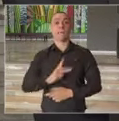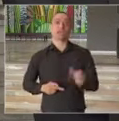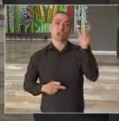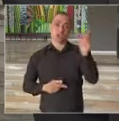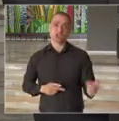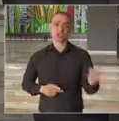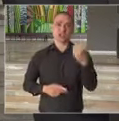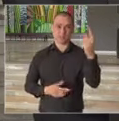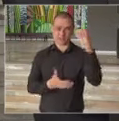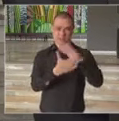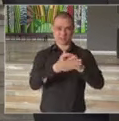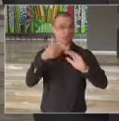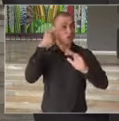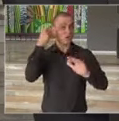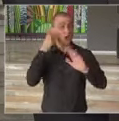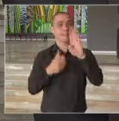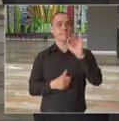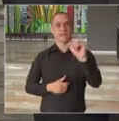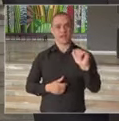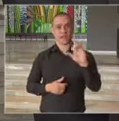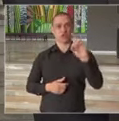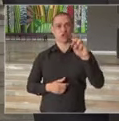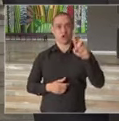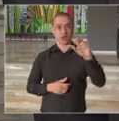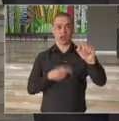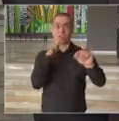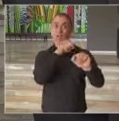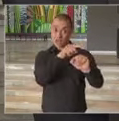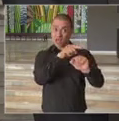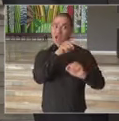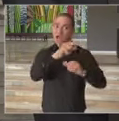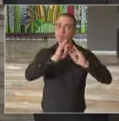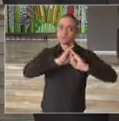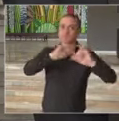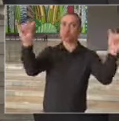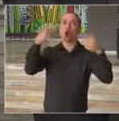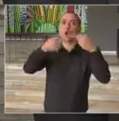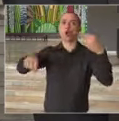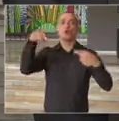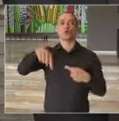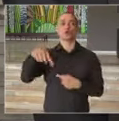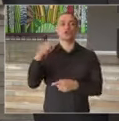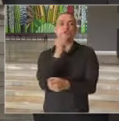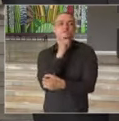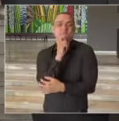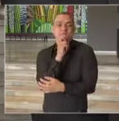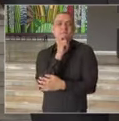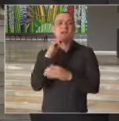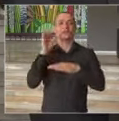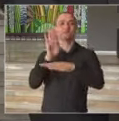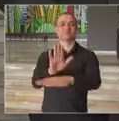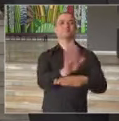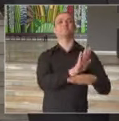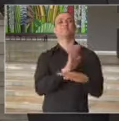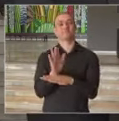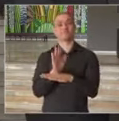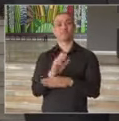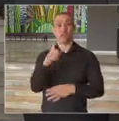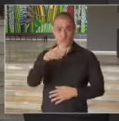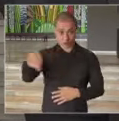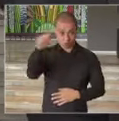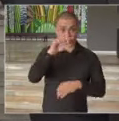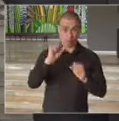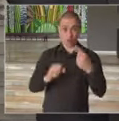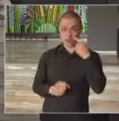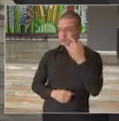primeira-dama, Biadora, aqui presente, lança hoje a campanha do Inverno Solidário. Uma campanha que os senhores podem